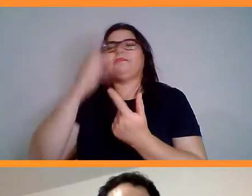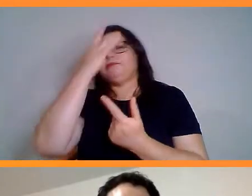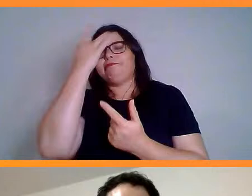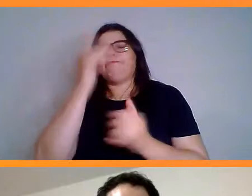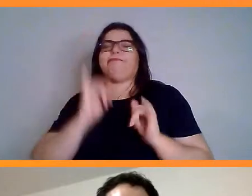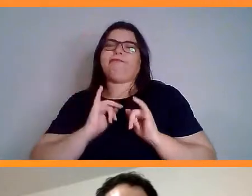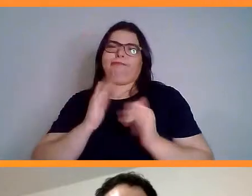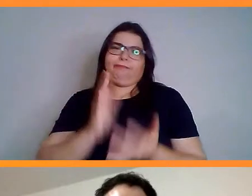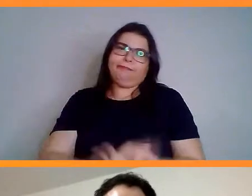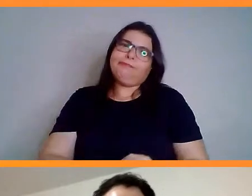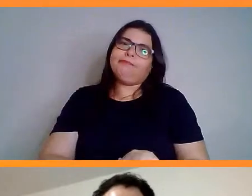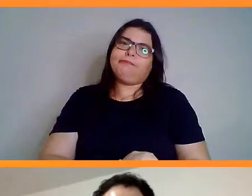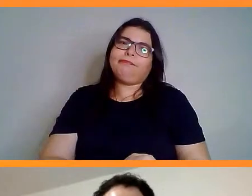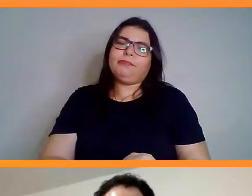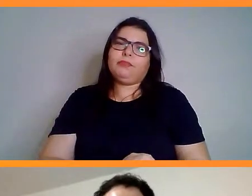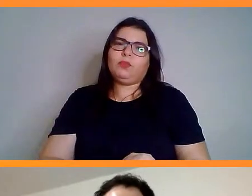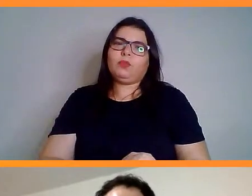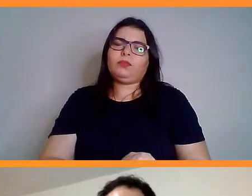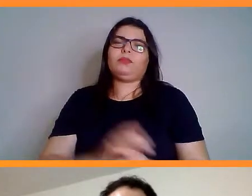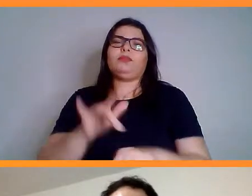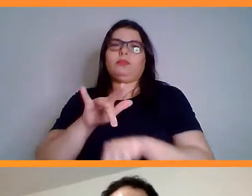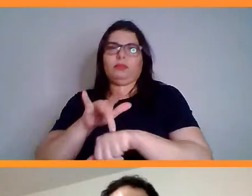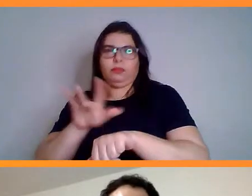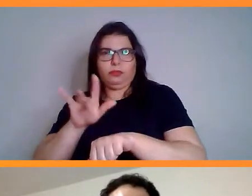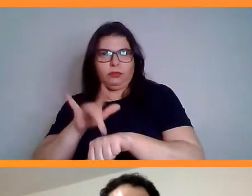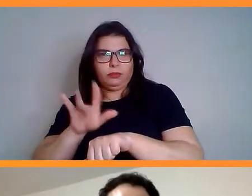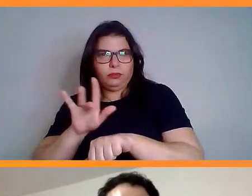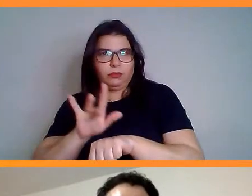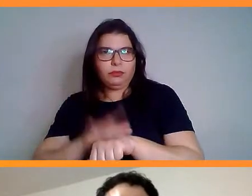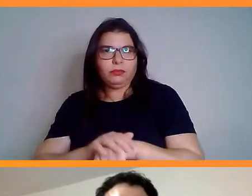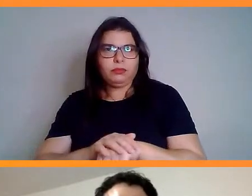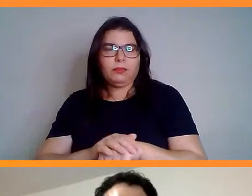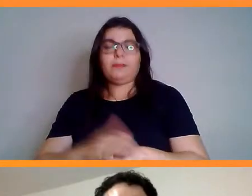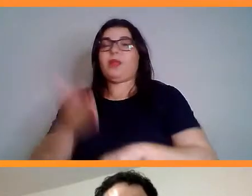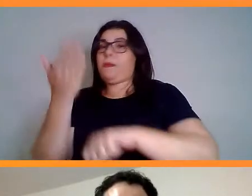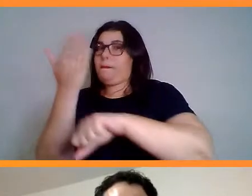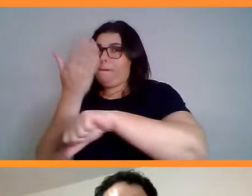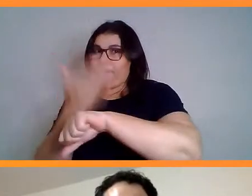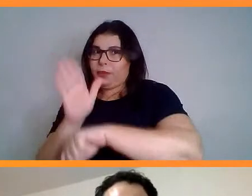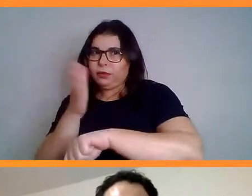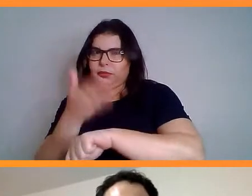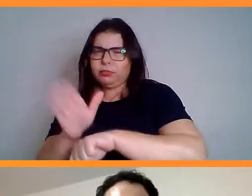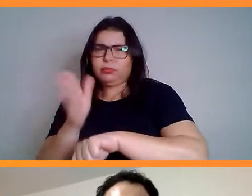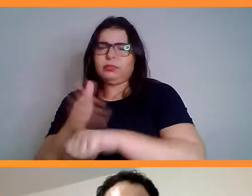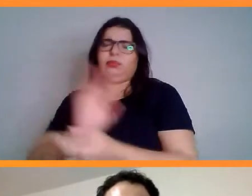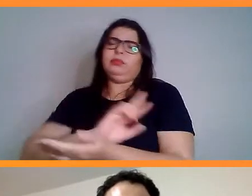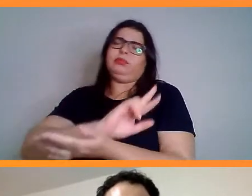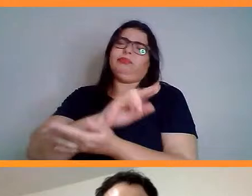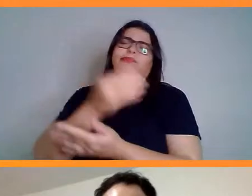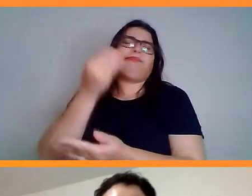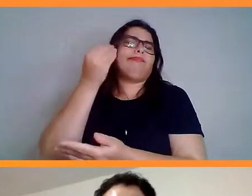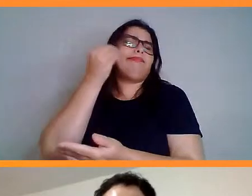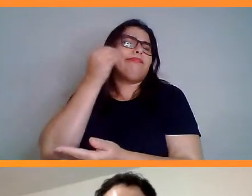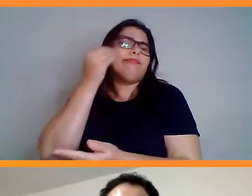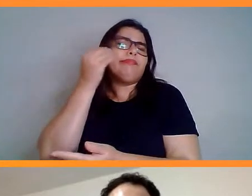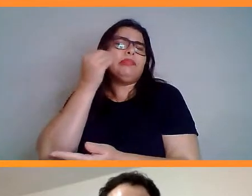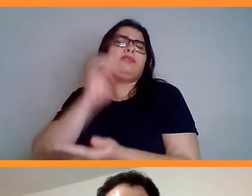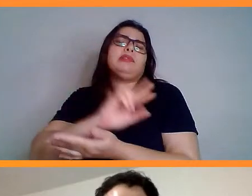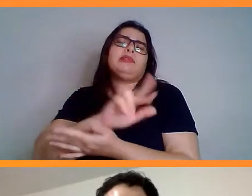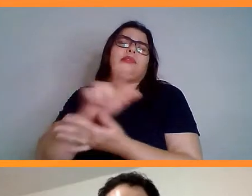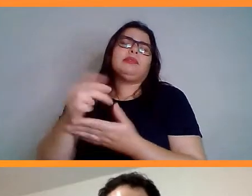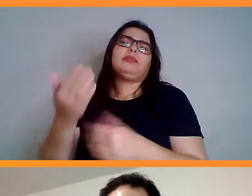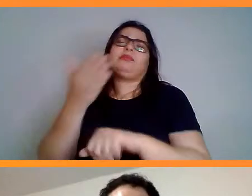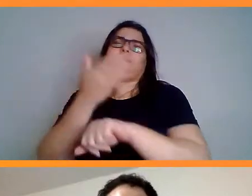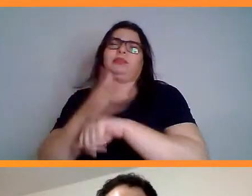É... Seguinte. Minha dica é... Pratique, teste vários exercícios, certo? Se você não tem nenhum assim que